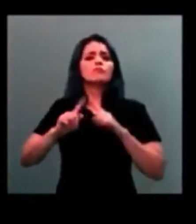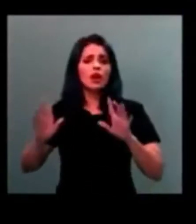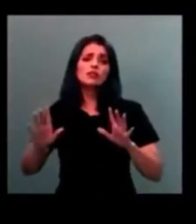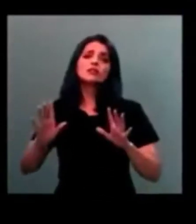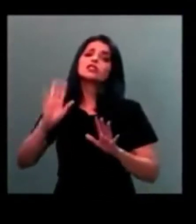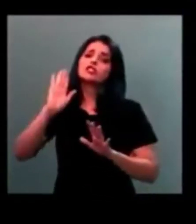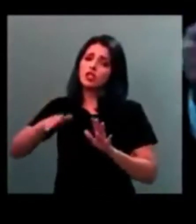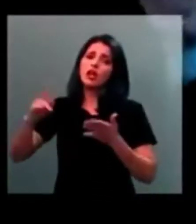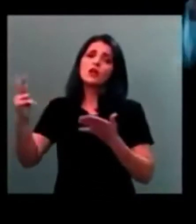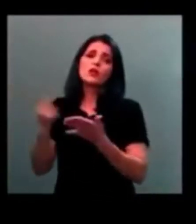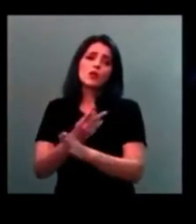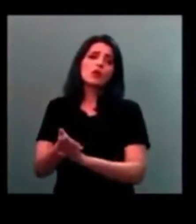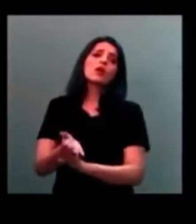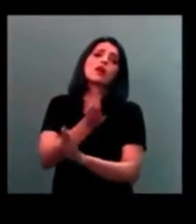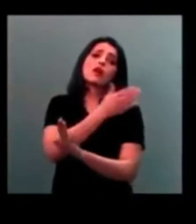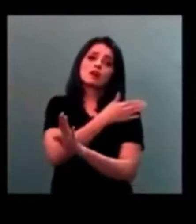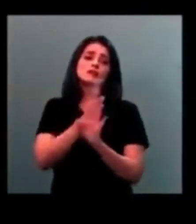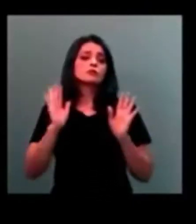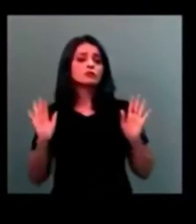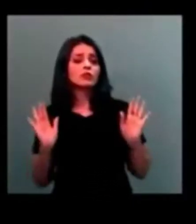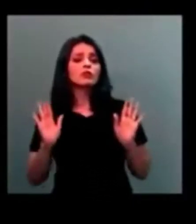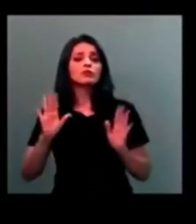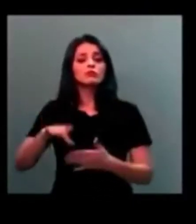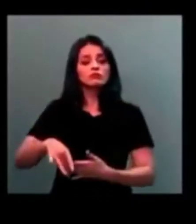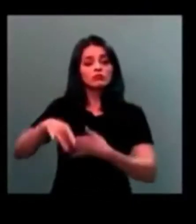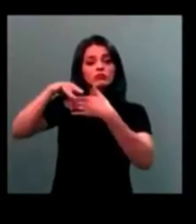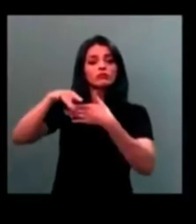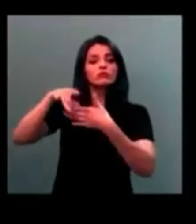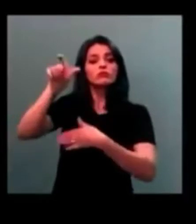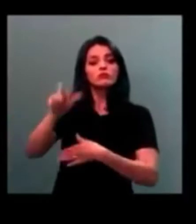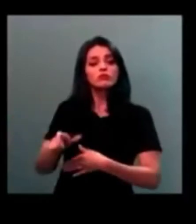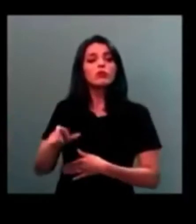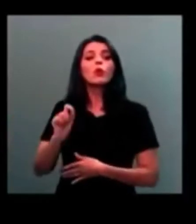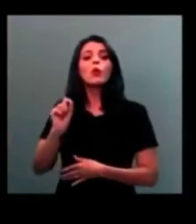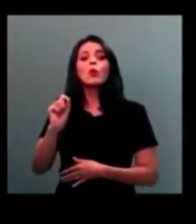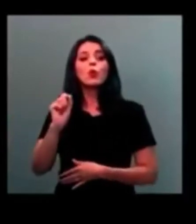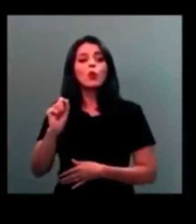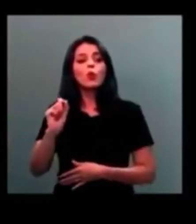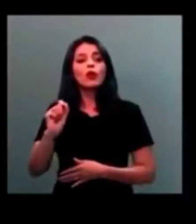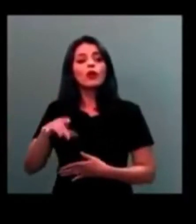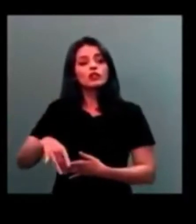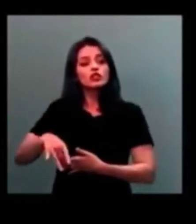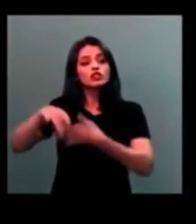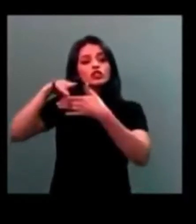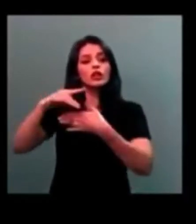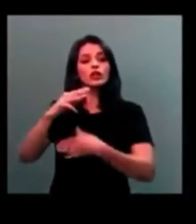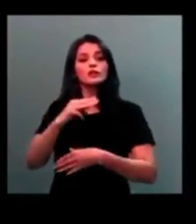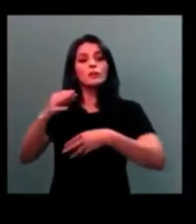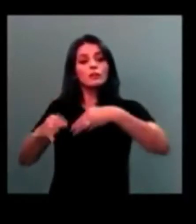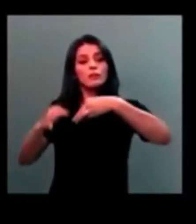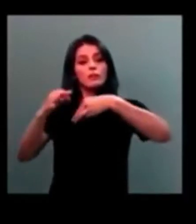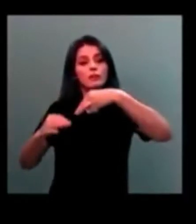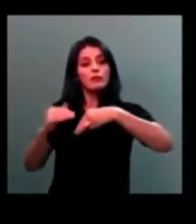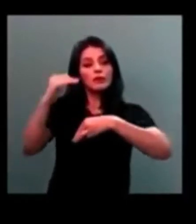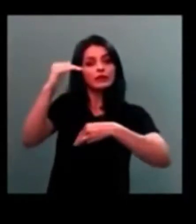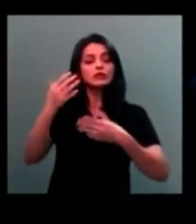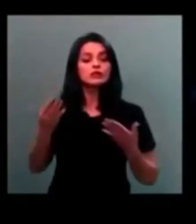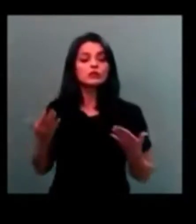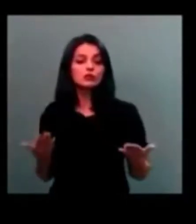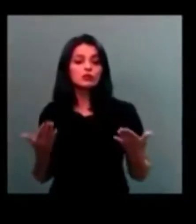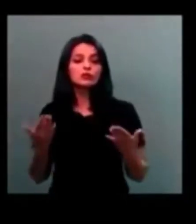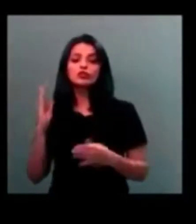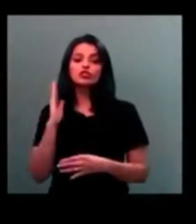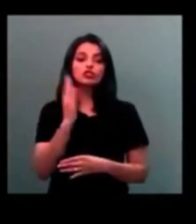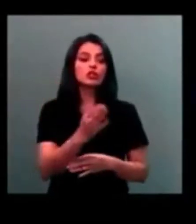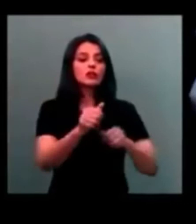Casa, de trazer a indicação de um indicado ao ministro, a mensagem de um indicado ao ministro,